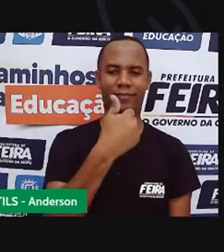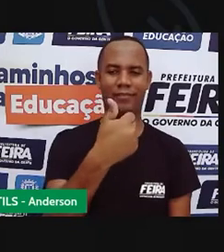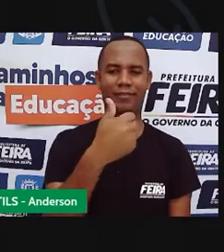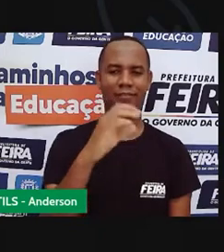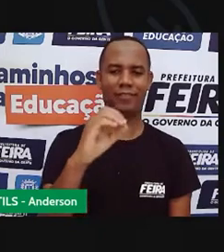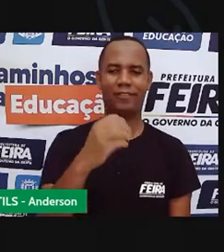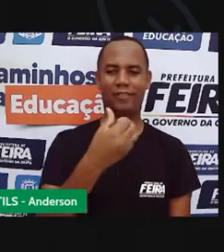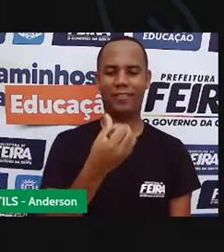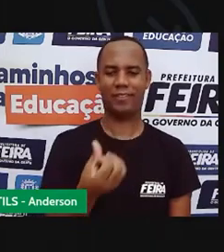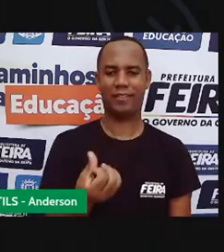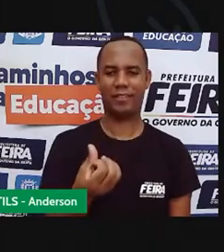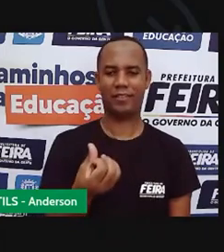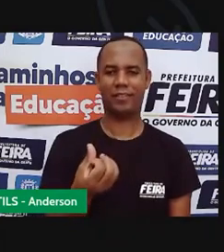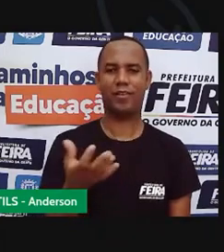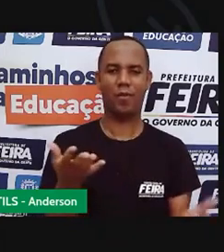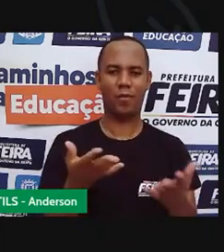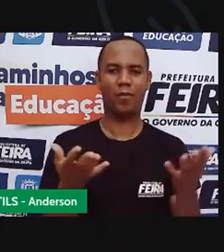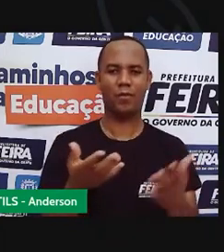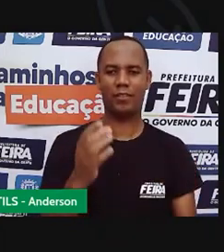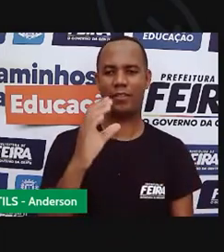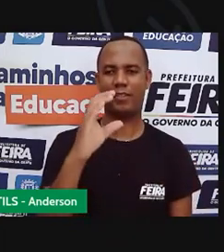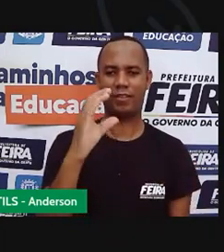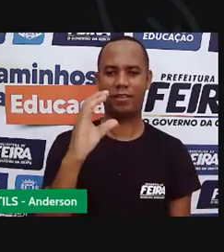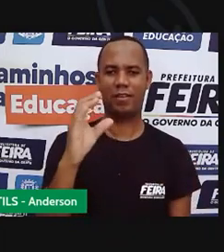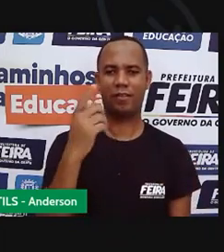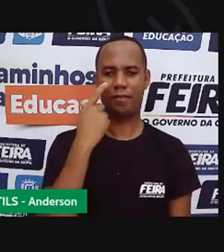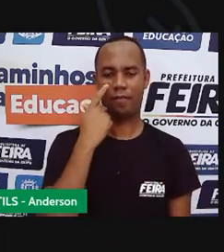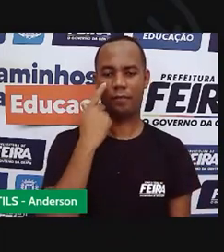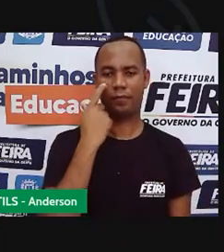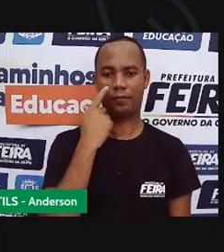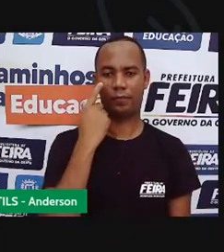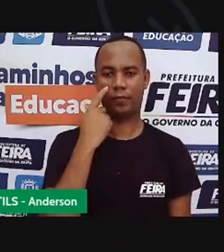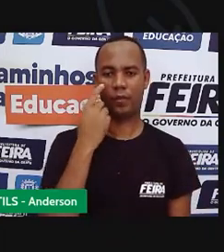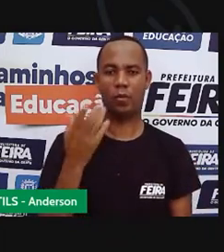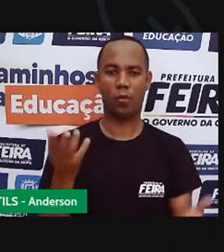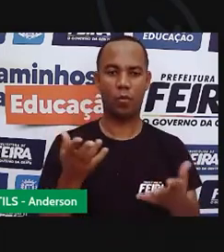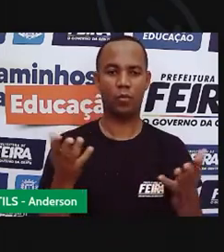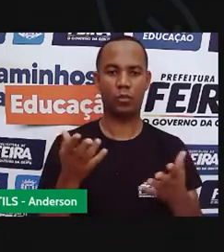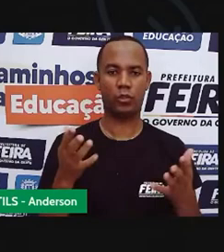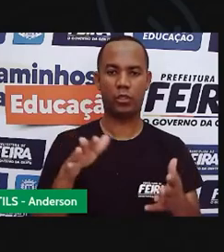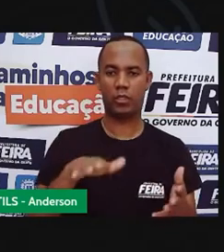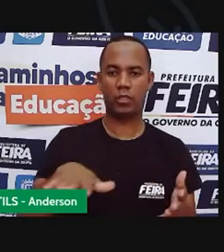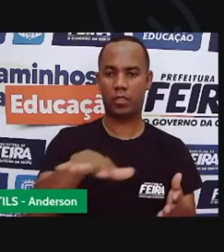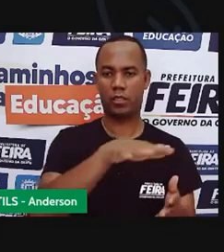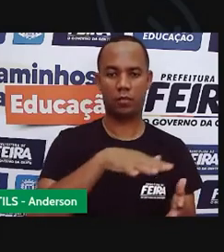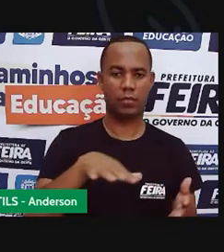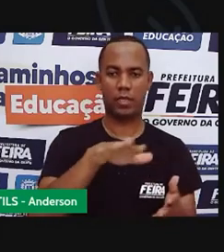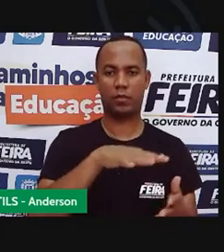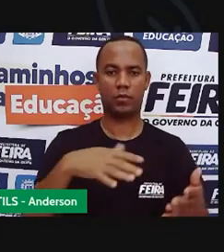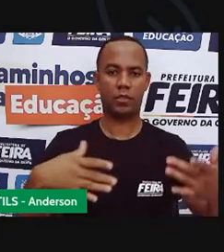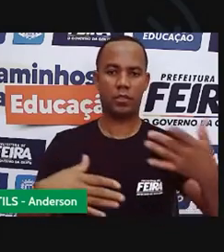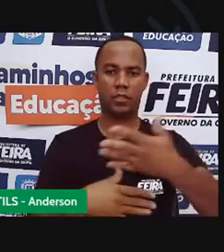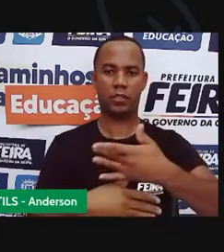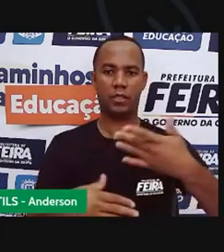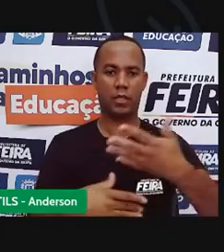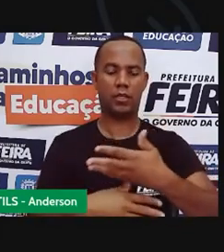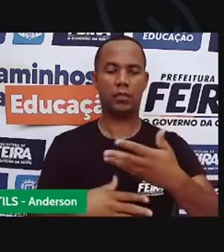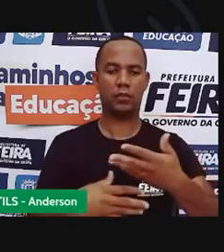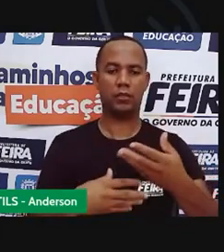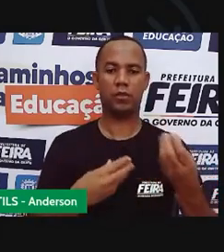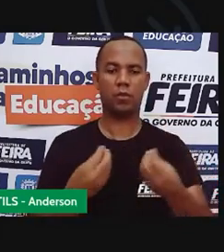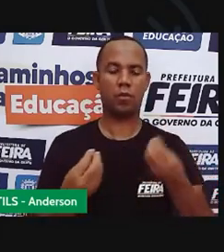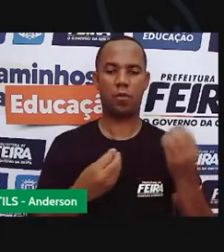área de hoje, tempo de semana. E nós vamos trabalhar o tema Espaços Públicos da Cidade. O nosso